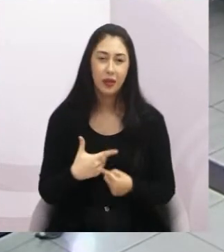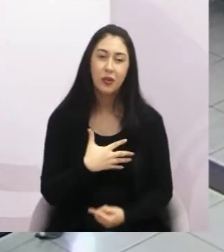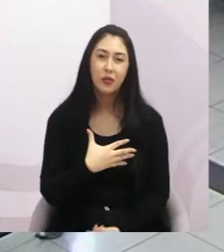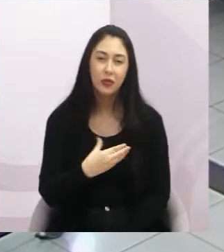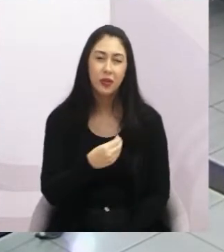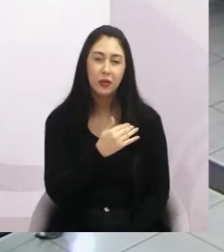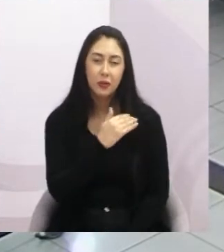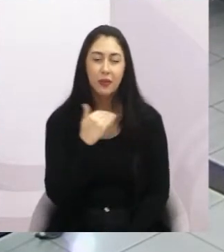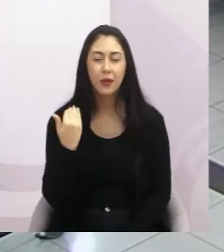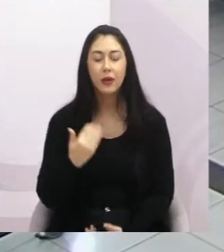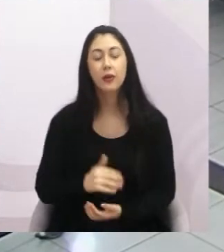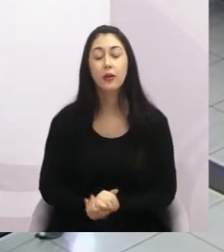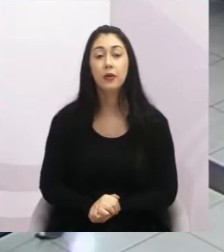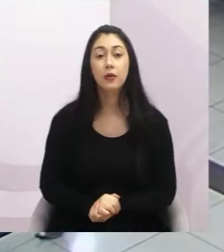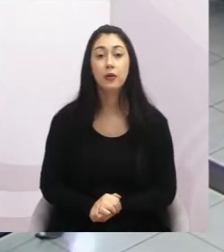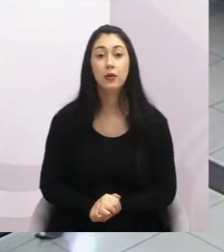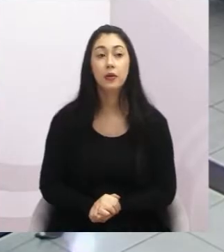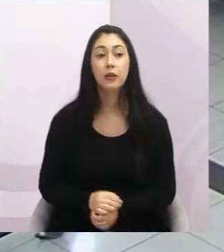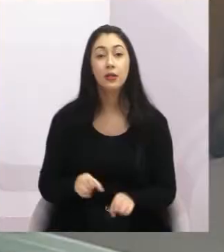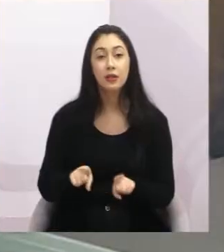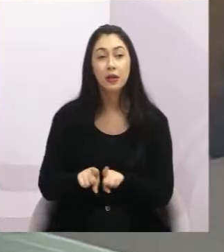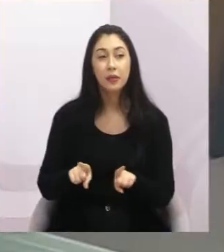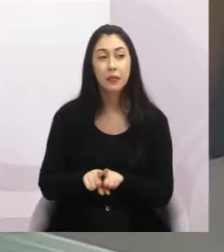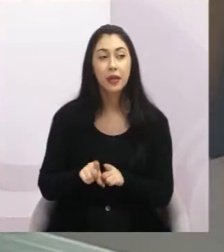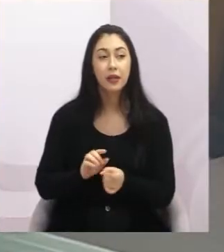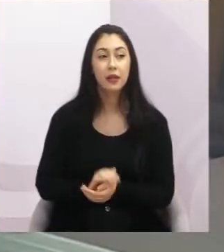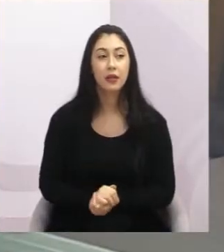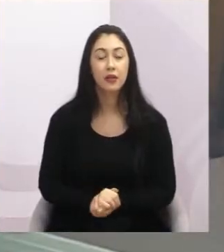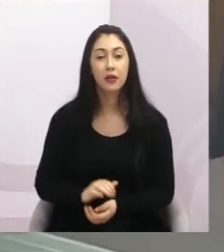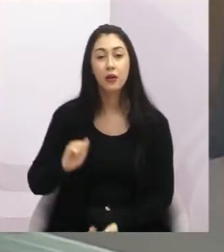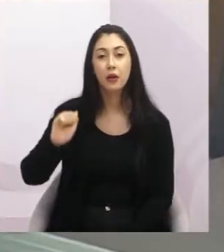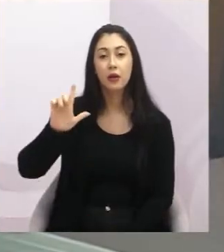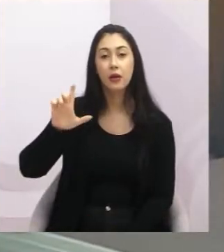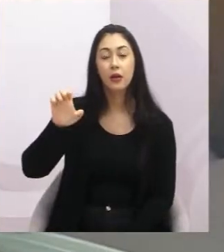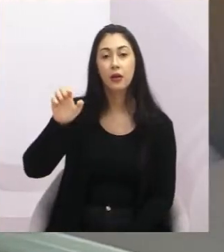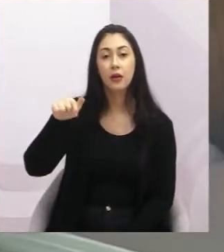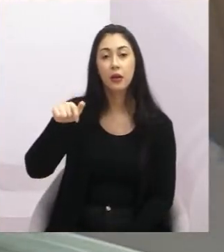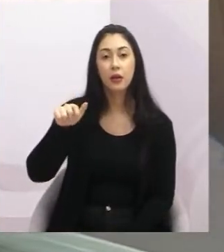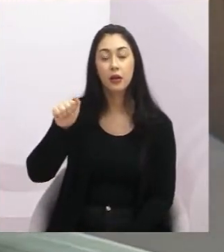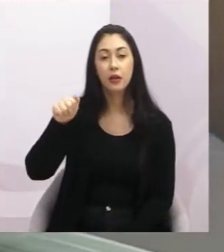e por meio do Alexandre que nos deixa,